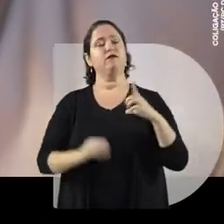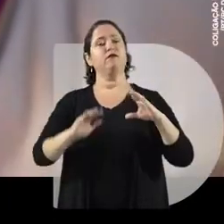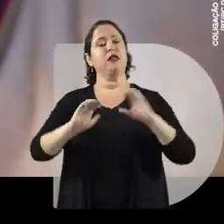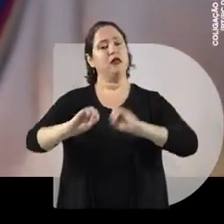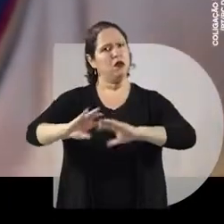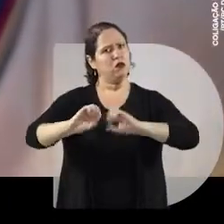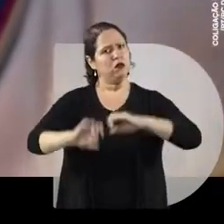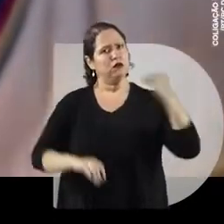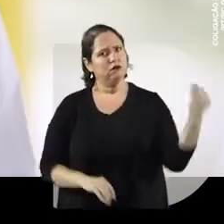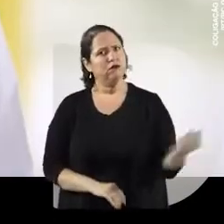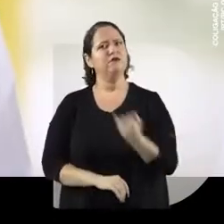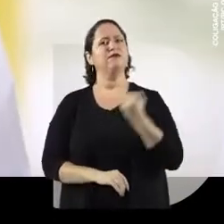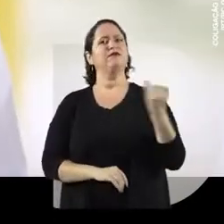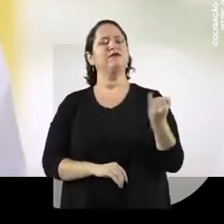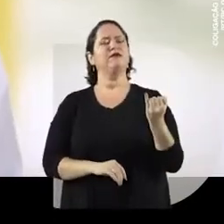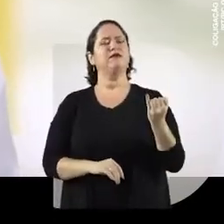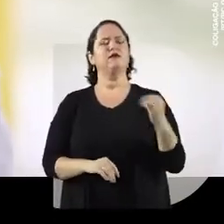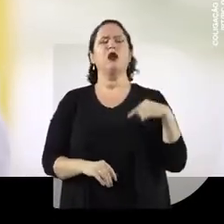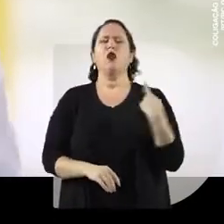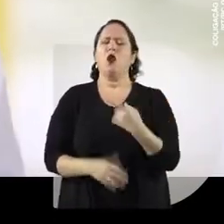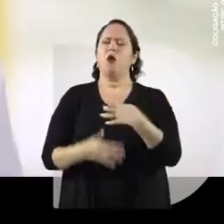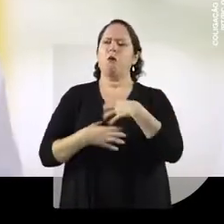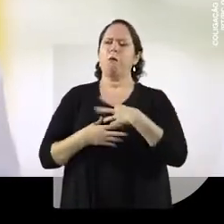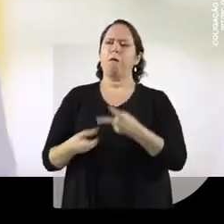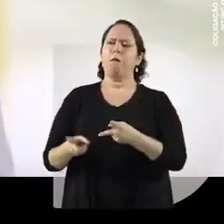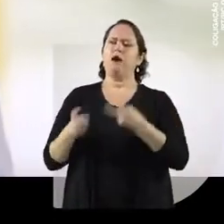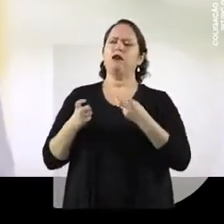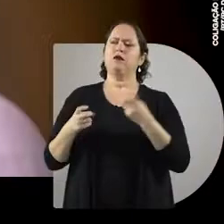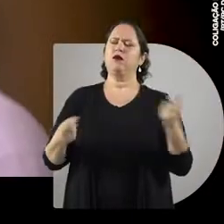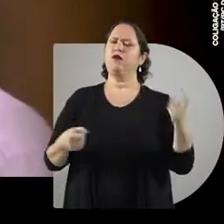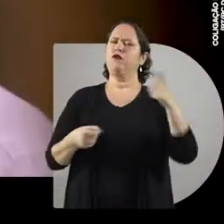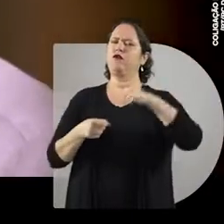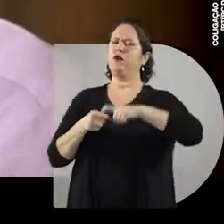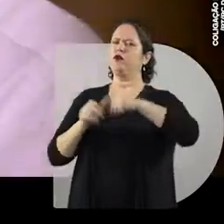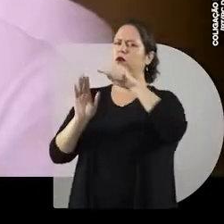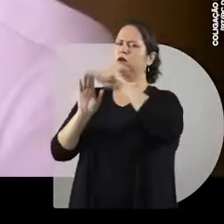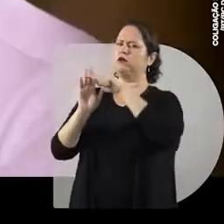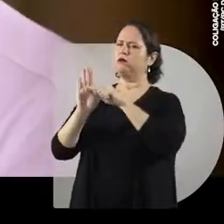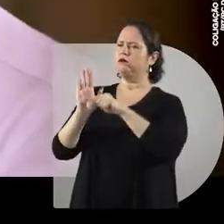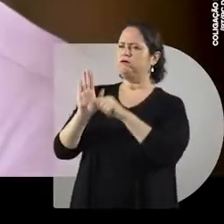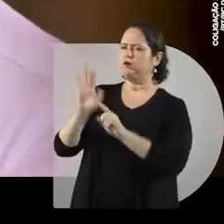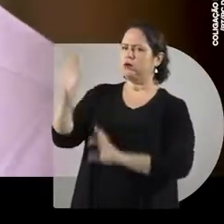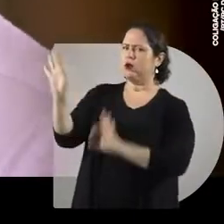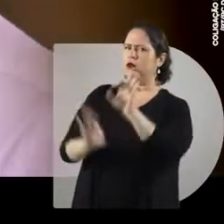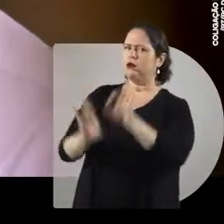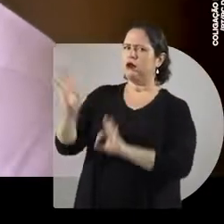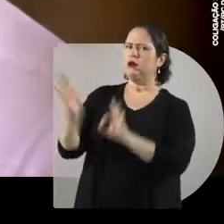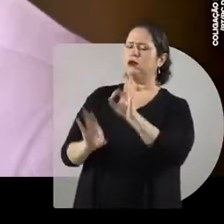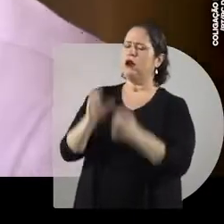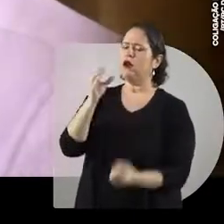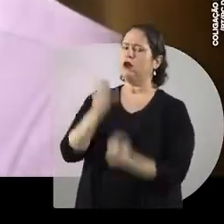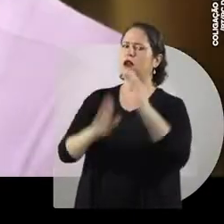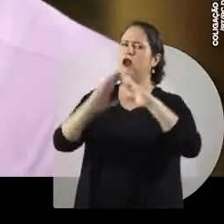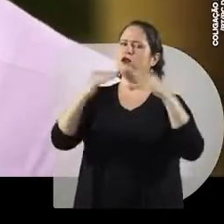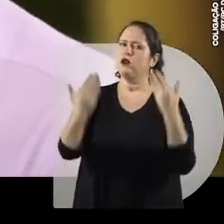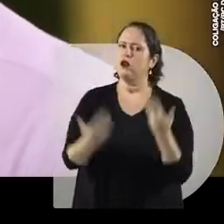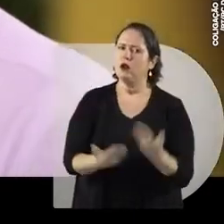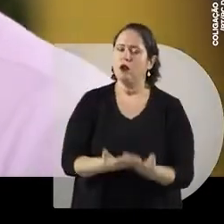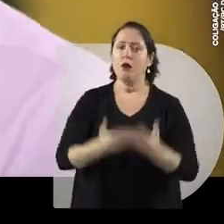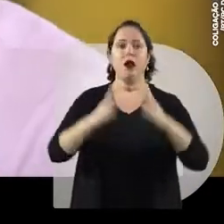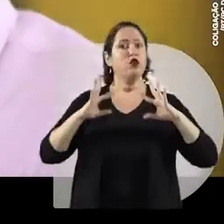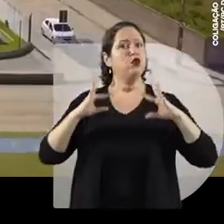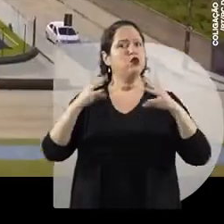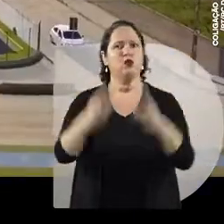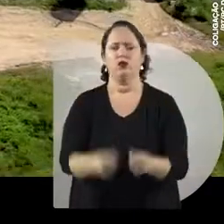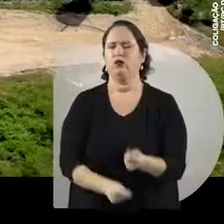da escola em tempo integral. Foi quando aí a gente voltou, estabelecemos um planejamento de que a gente iria fazer chegar a escola em tempo